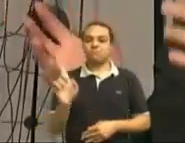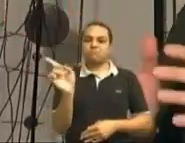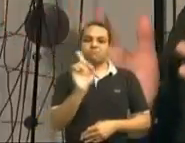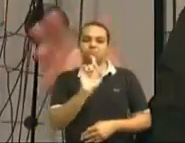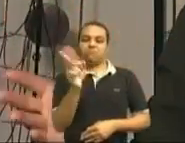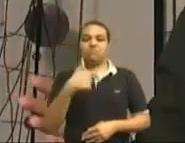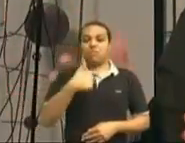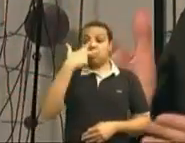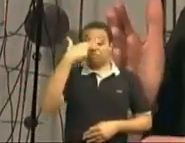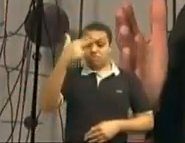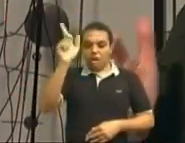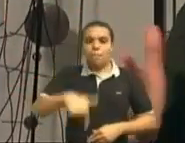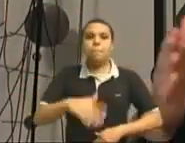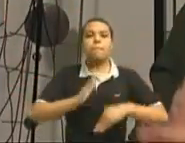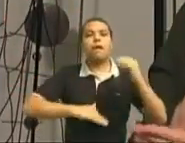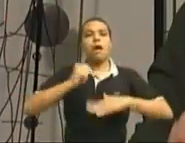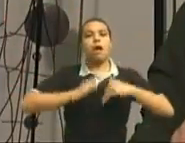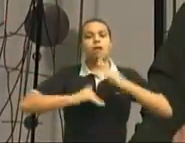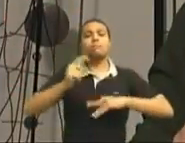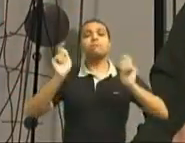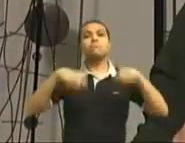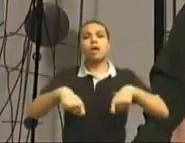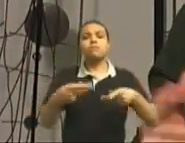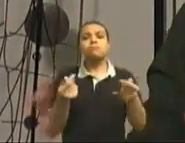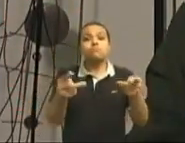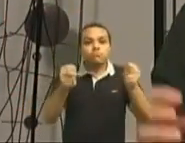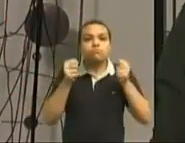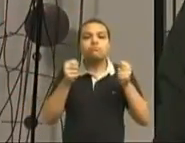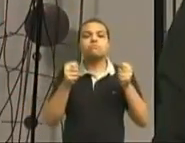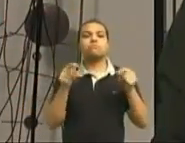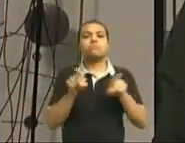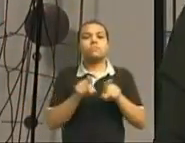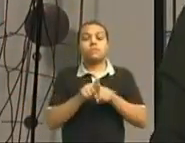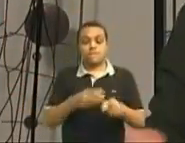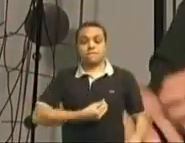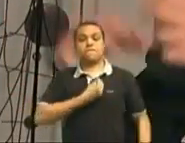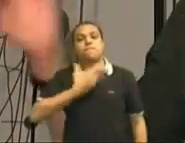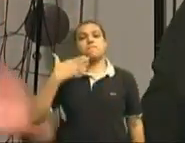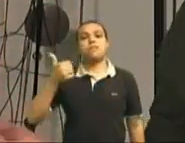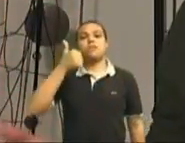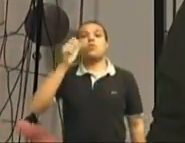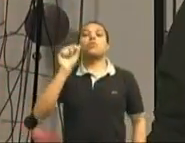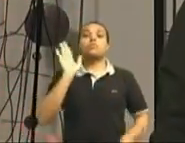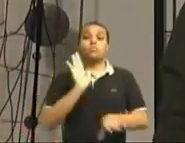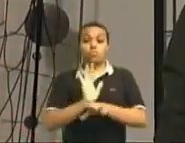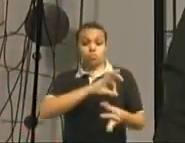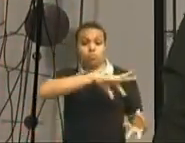uma coisa prática. Você pode economizar seu dinheiro e viver melhor, fazer o mundo viver melhor.